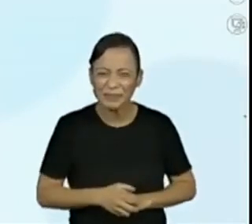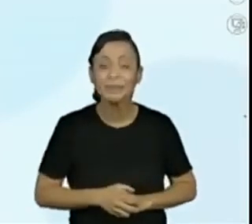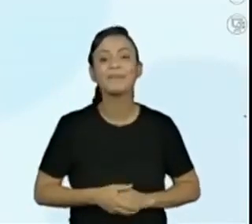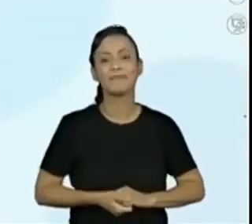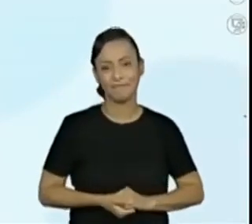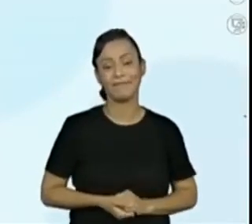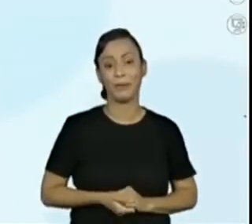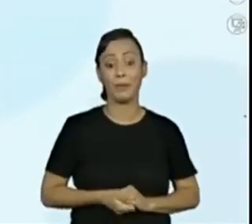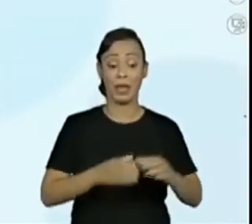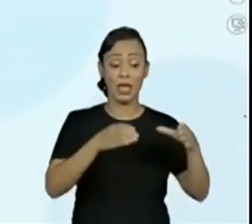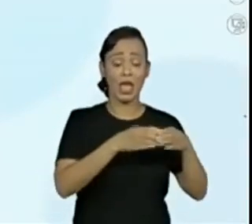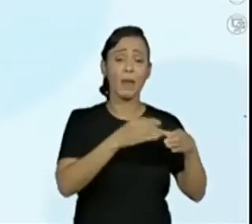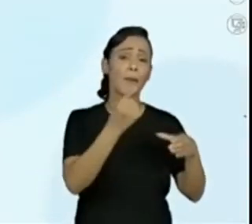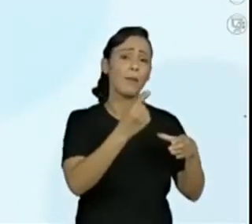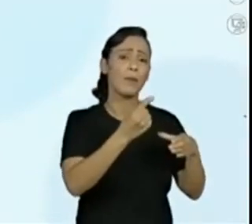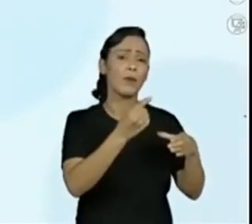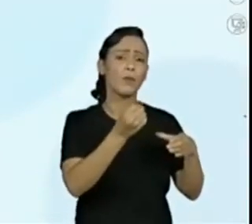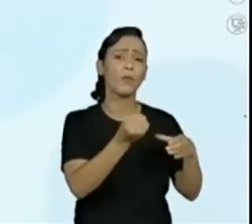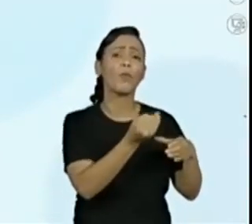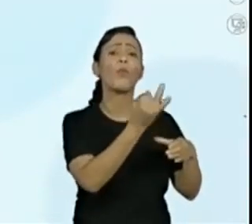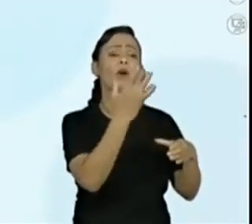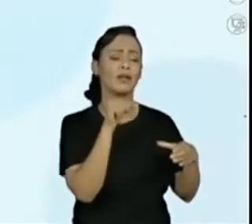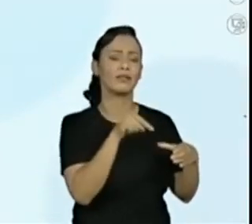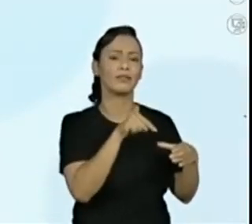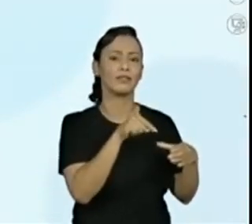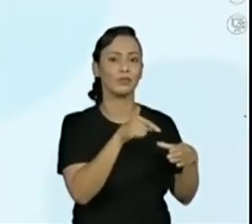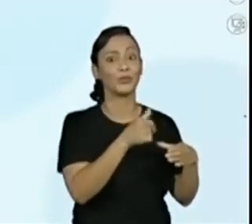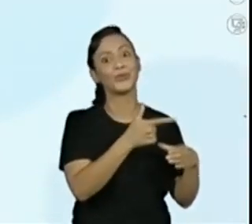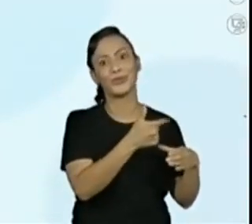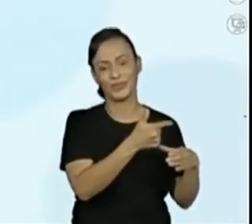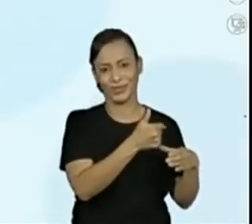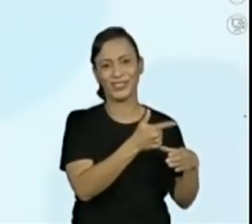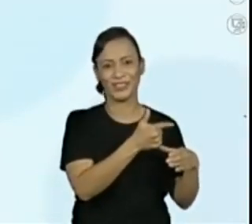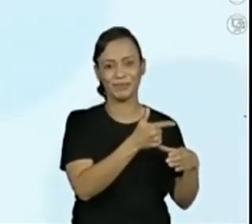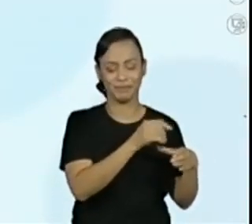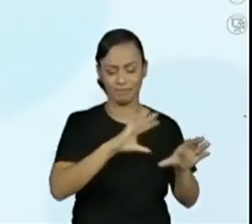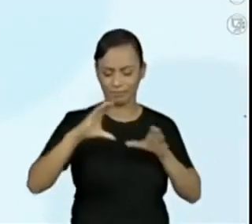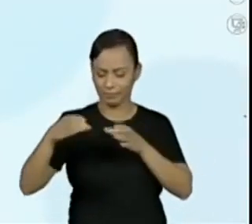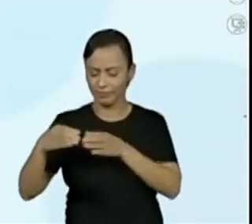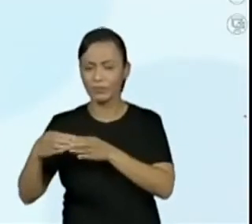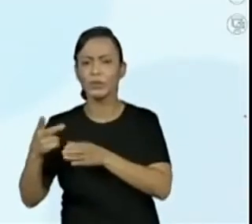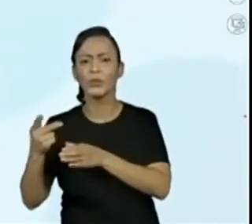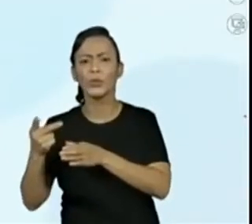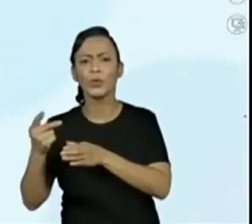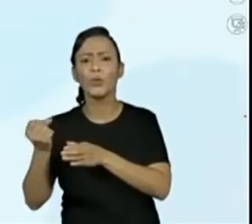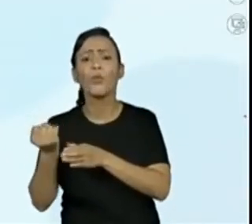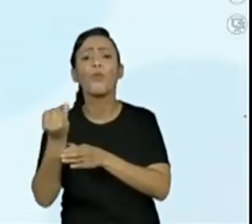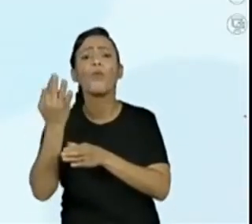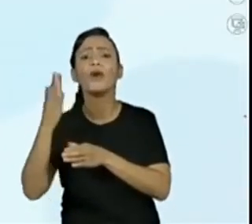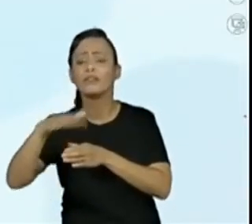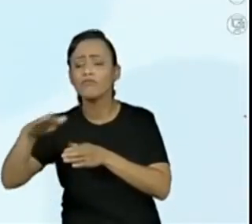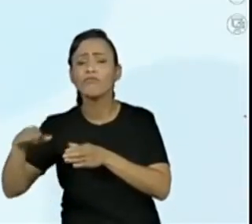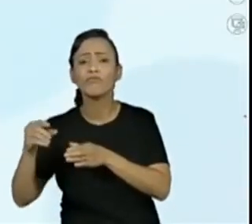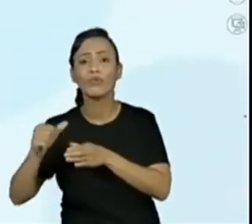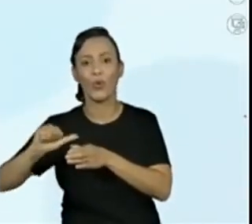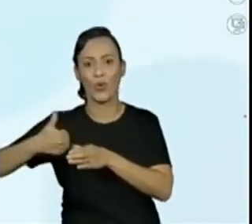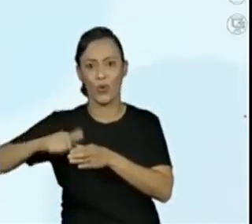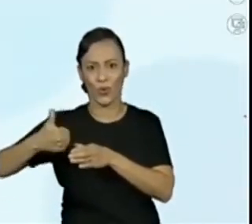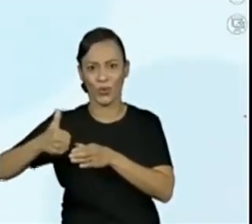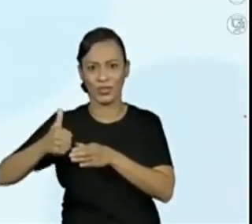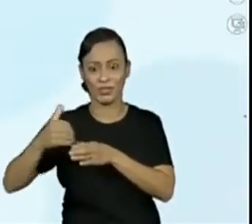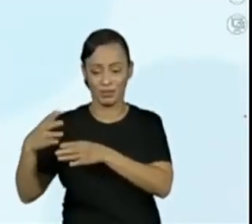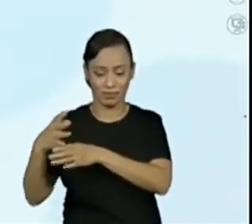equipe a gente tinha 12. E na outra equipe a gente tinha 11.